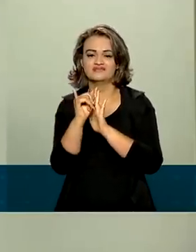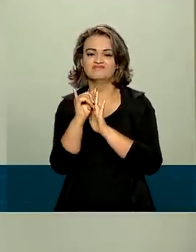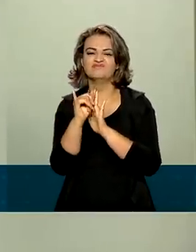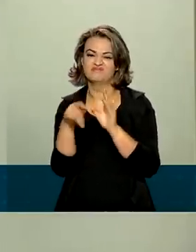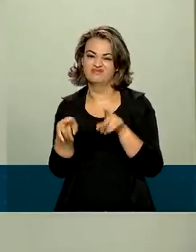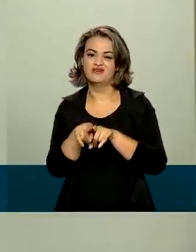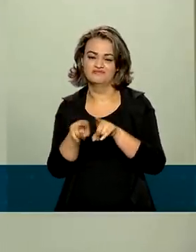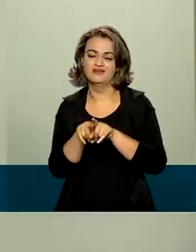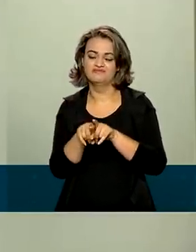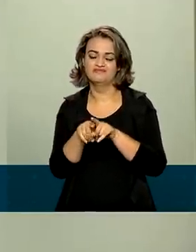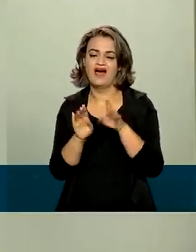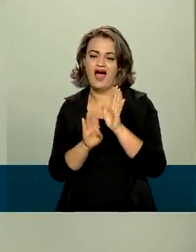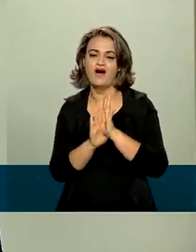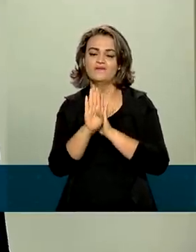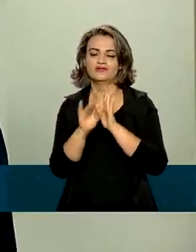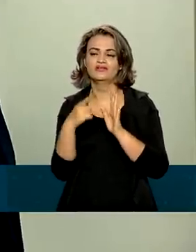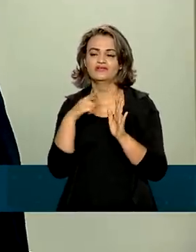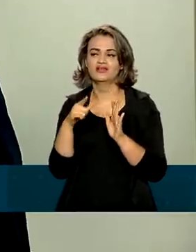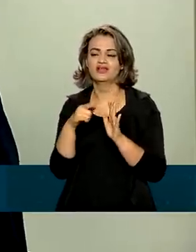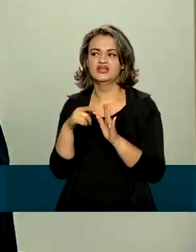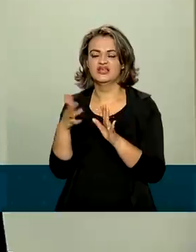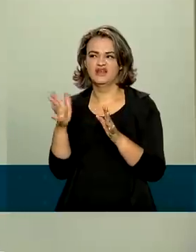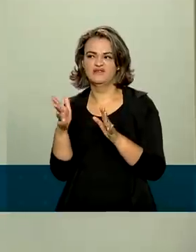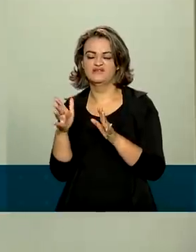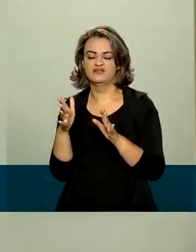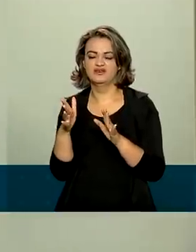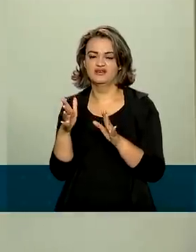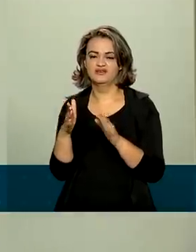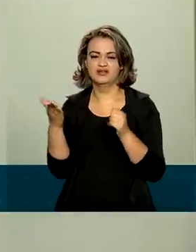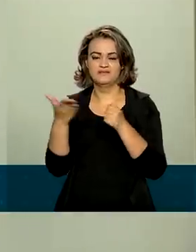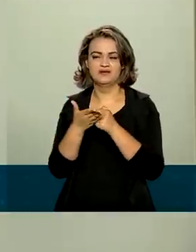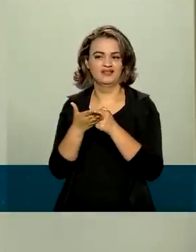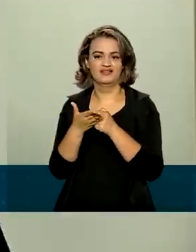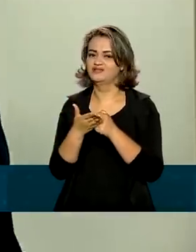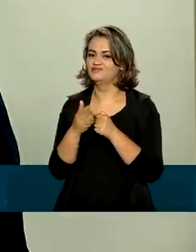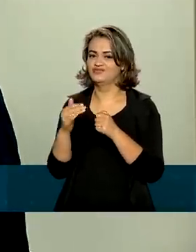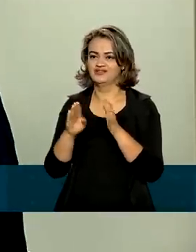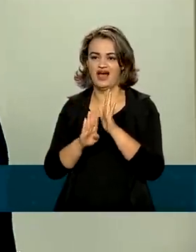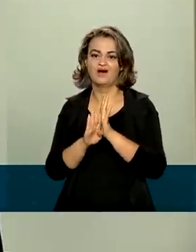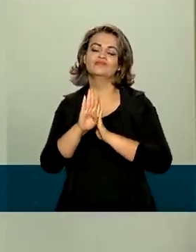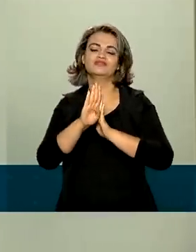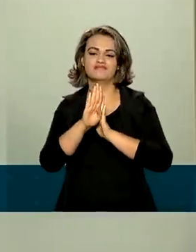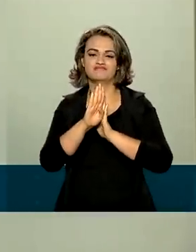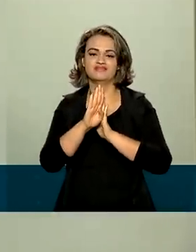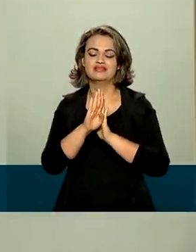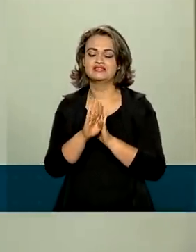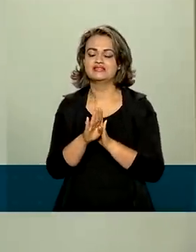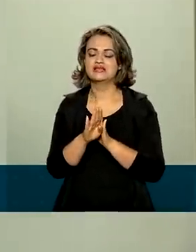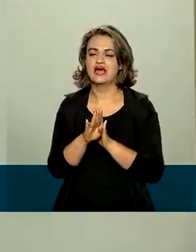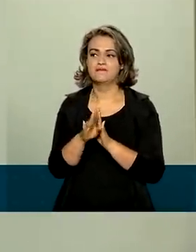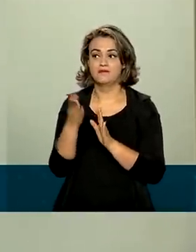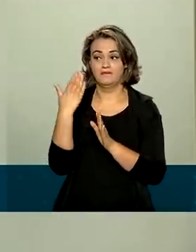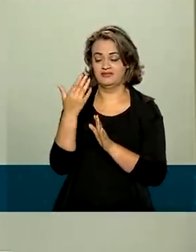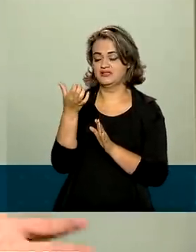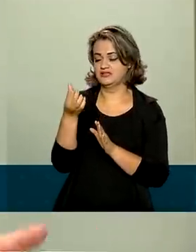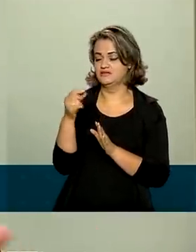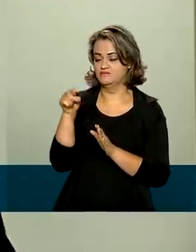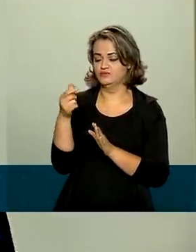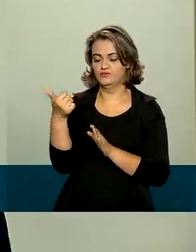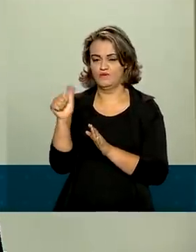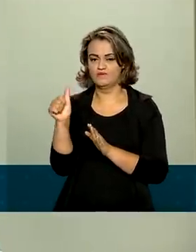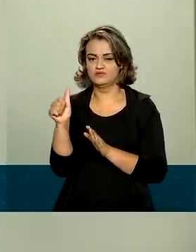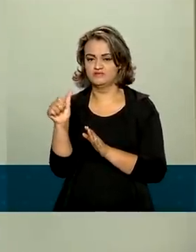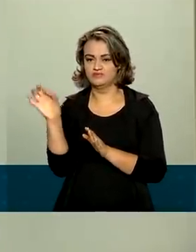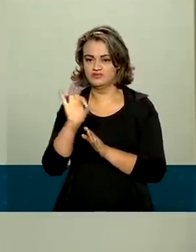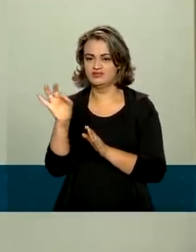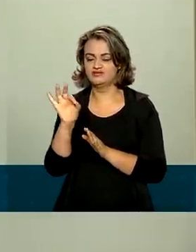subiu e na expectativa deles ela vai ficar fora da meta e subiria, nessa visão, de 6,11%, que é a